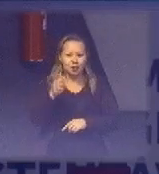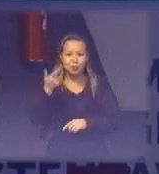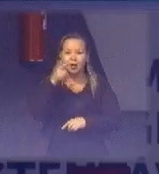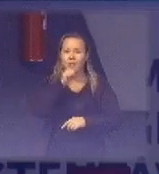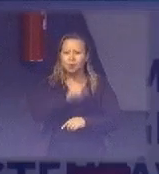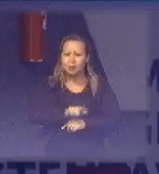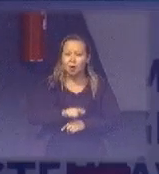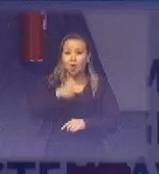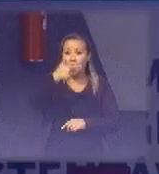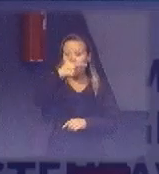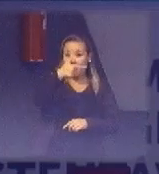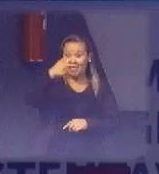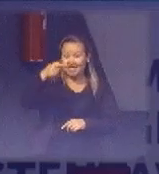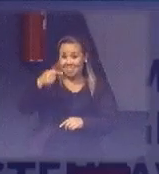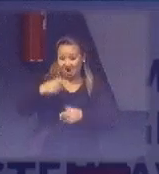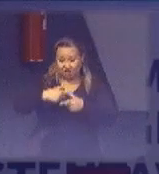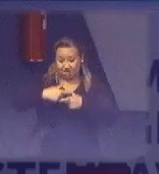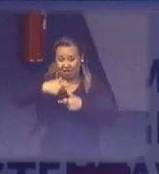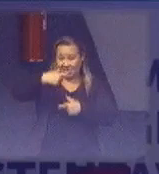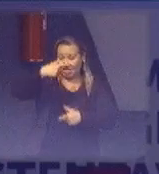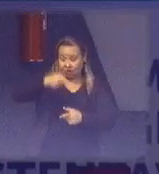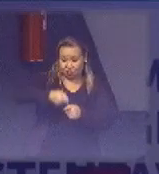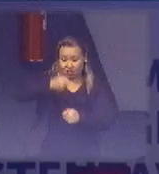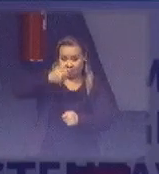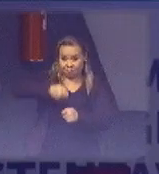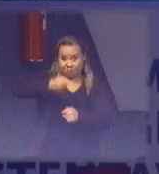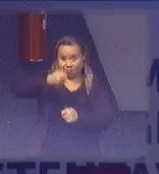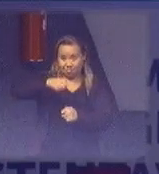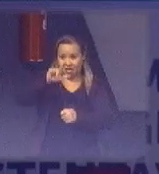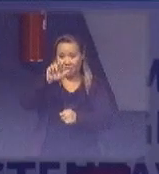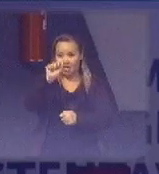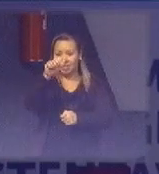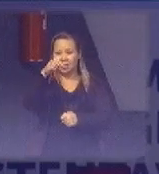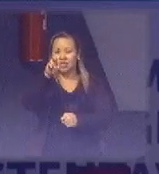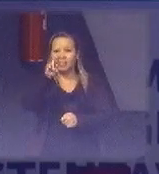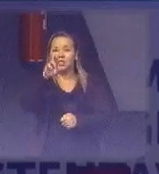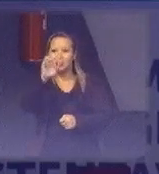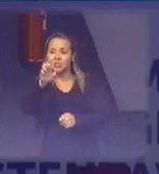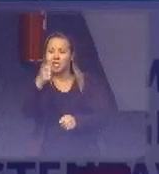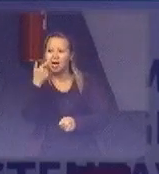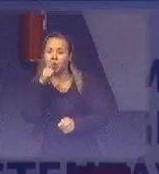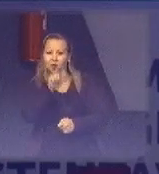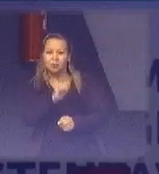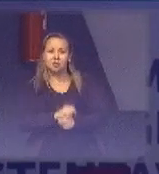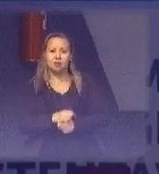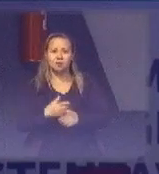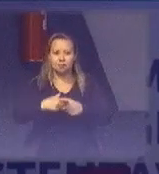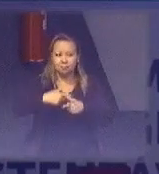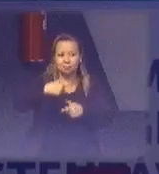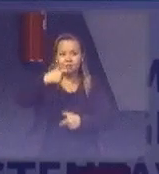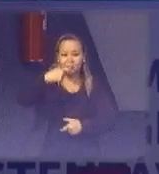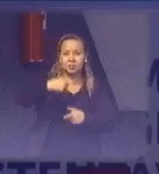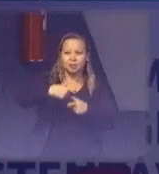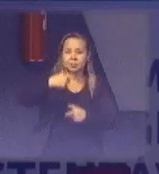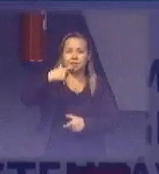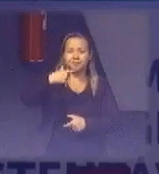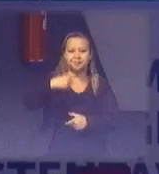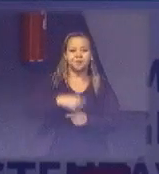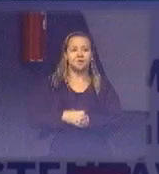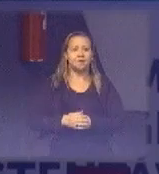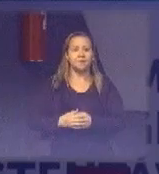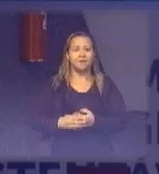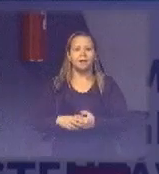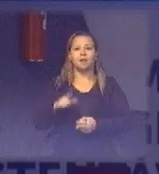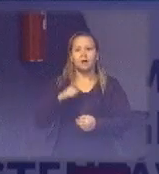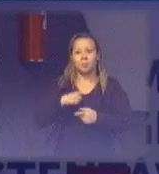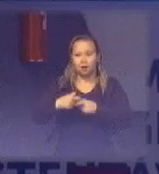litros de laca, somente ela, quer dizer, aquelas garrafas todas que estão ali atrás, são doações